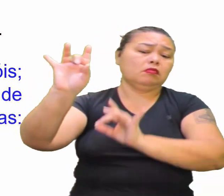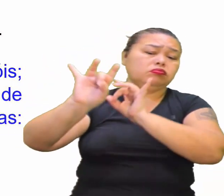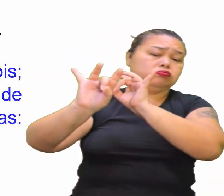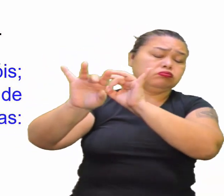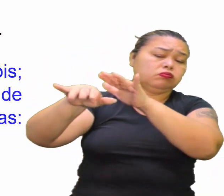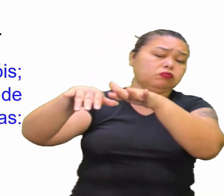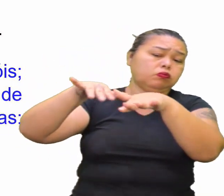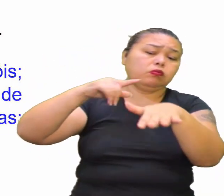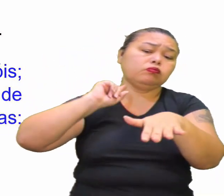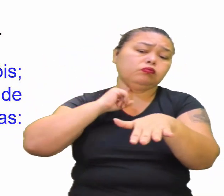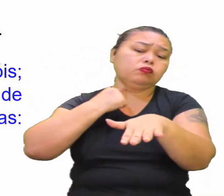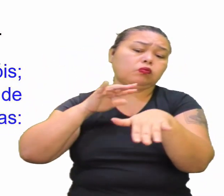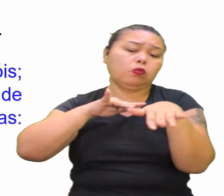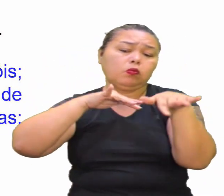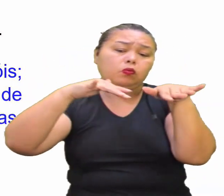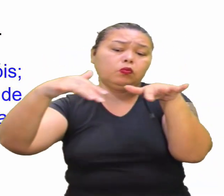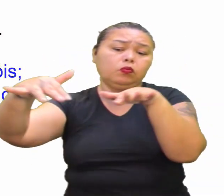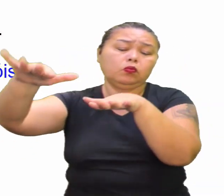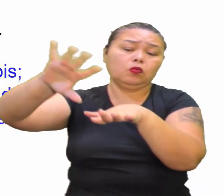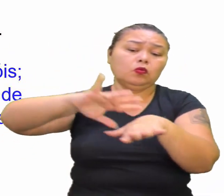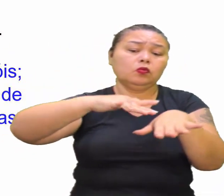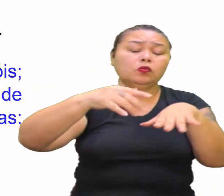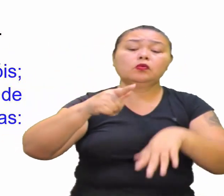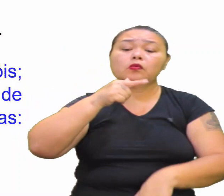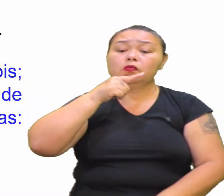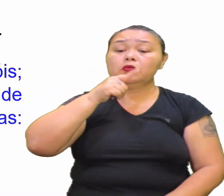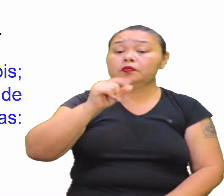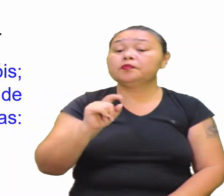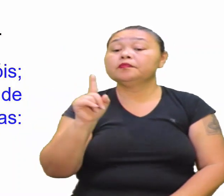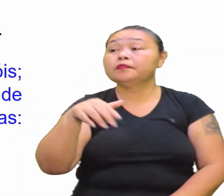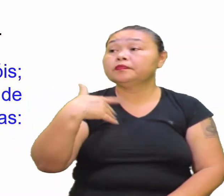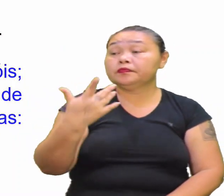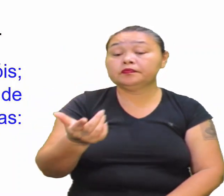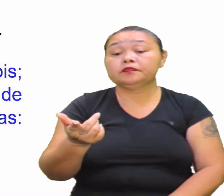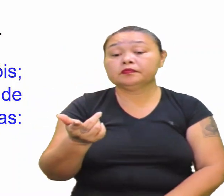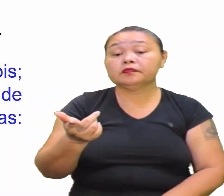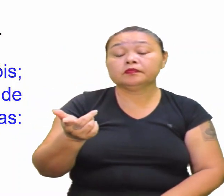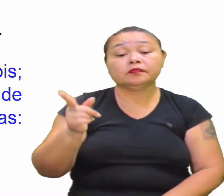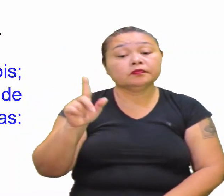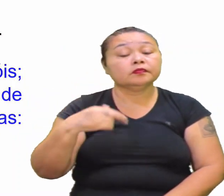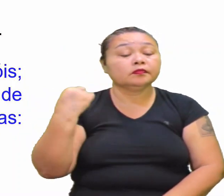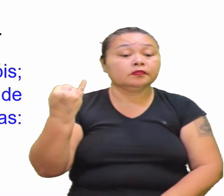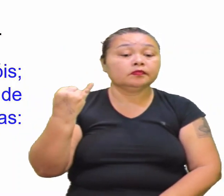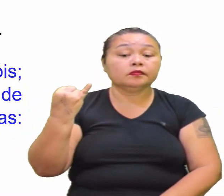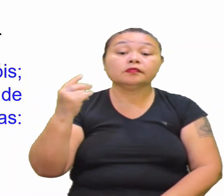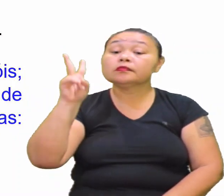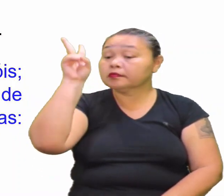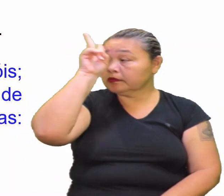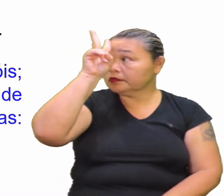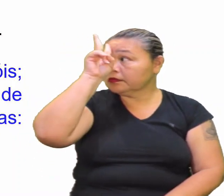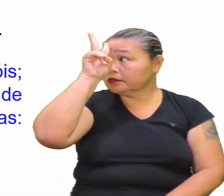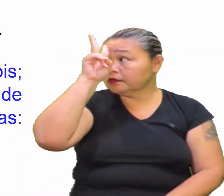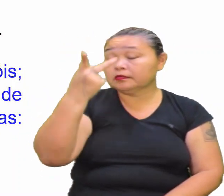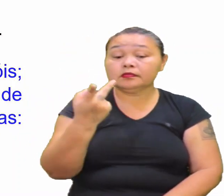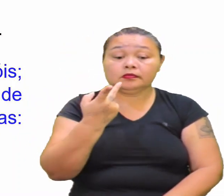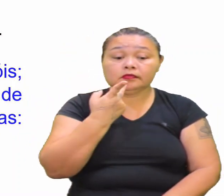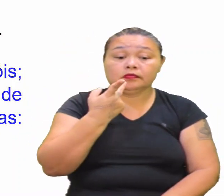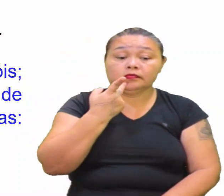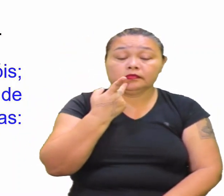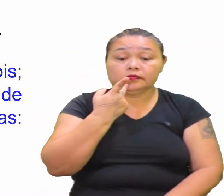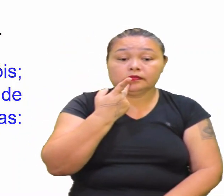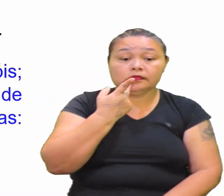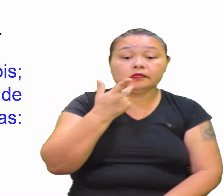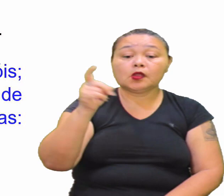Vai causar Poluição Então A questão do saneamento básico É muito importante Lembrando Quando a gente fala Desses